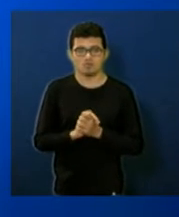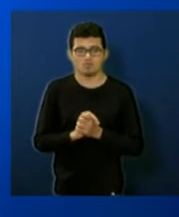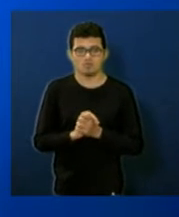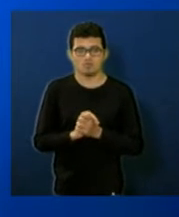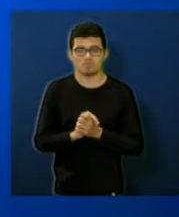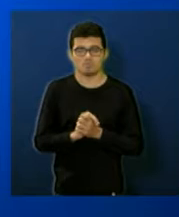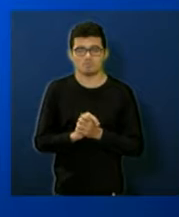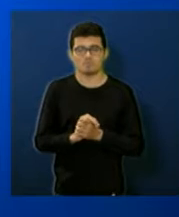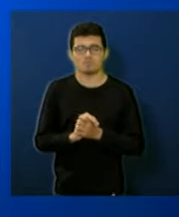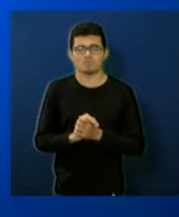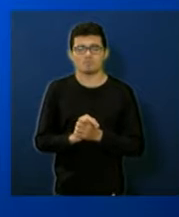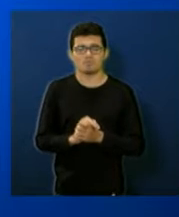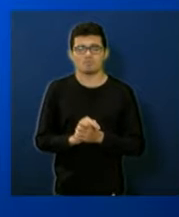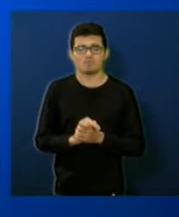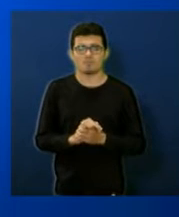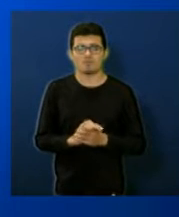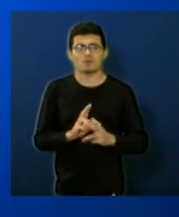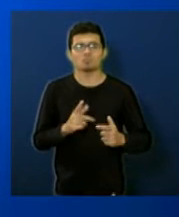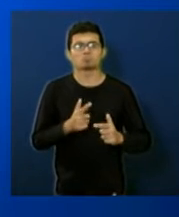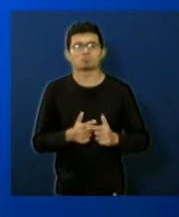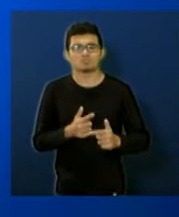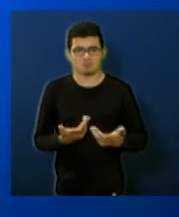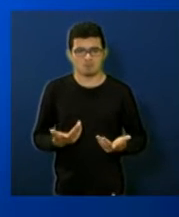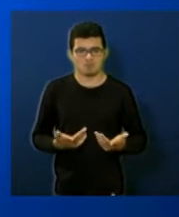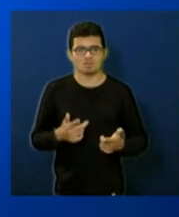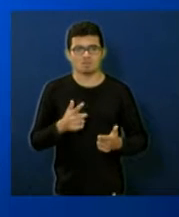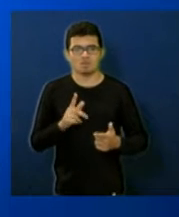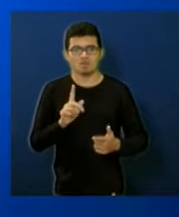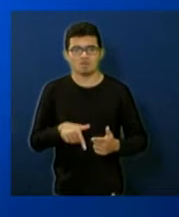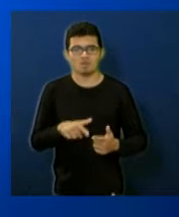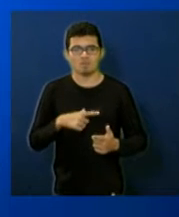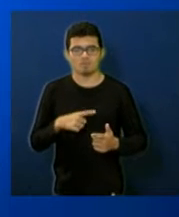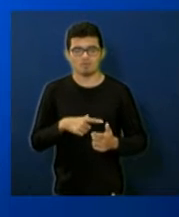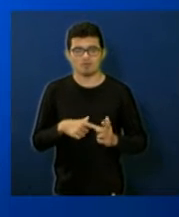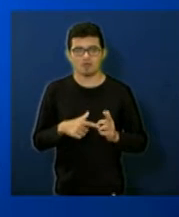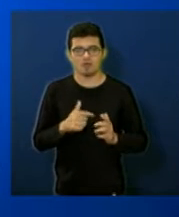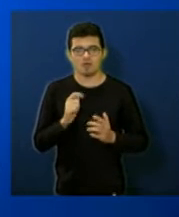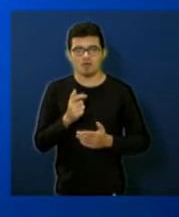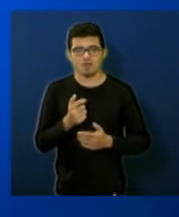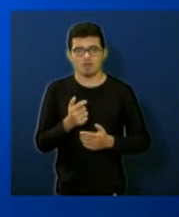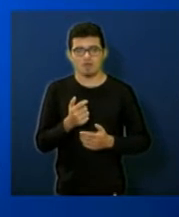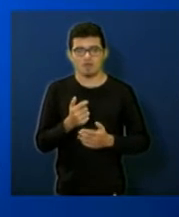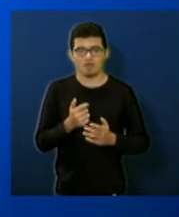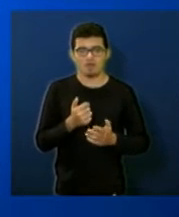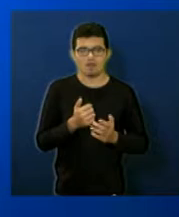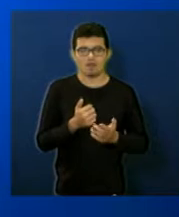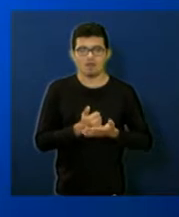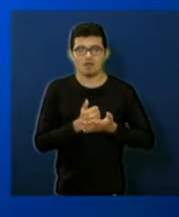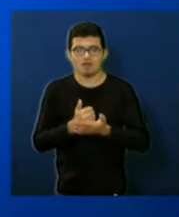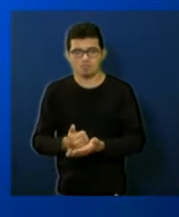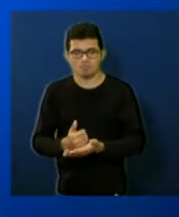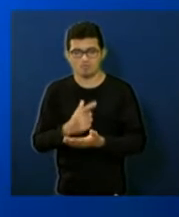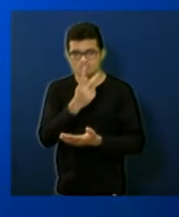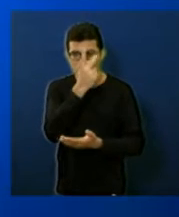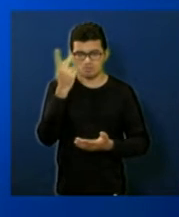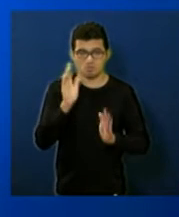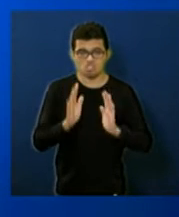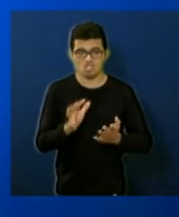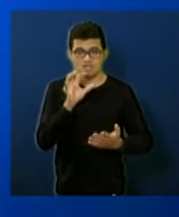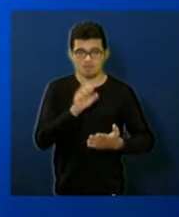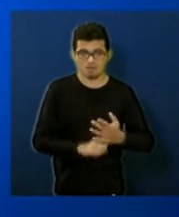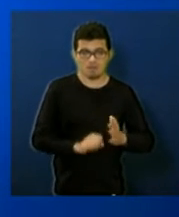O justificativo. O atendimento de uma demanda cadastrada, déficit habitacional apurado, com planejamento,